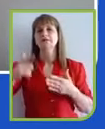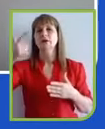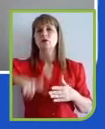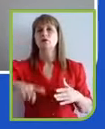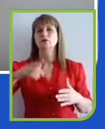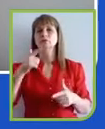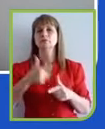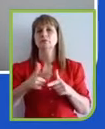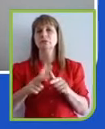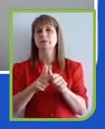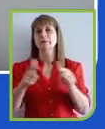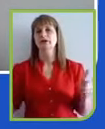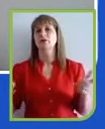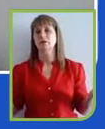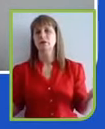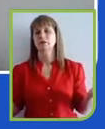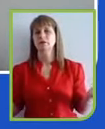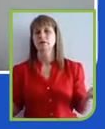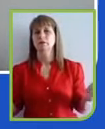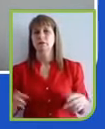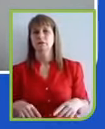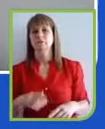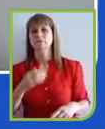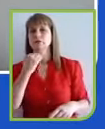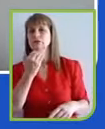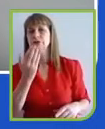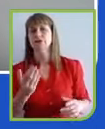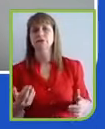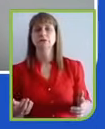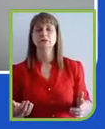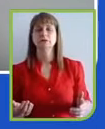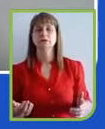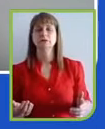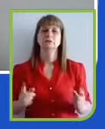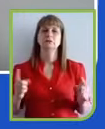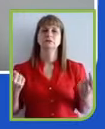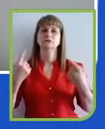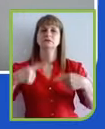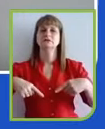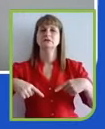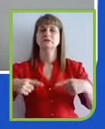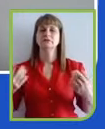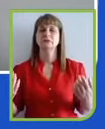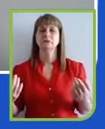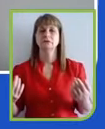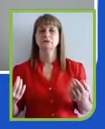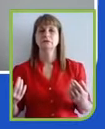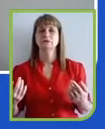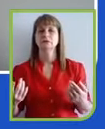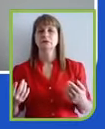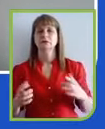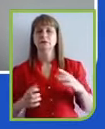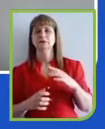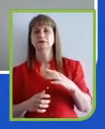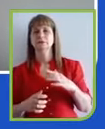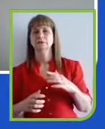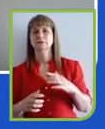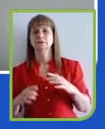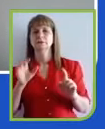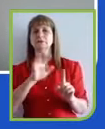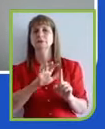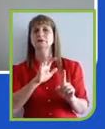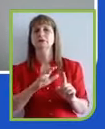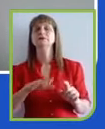E aí eu entro no desafio, você me pergunta qual que é o mais, qual que é a dessas tendências a mais desafiadora para as empresas.